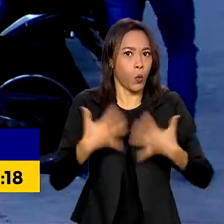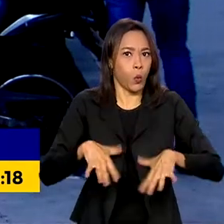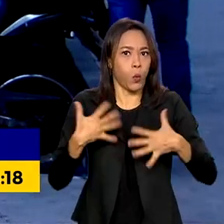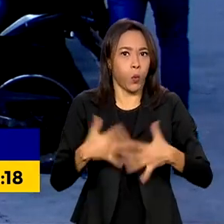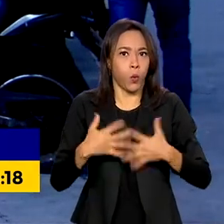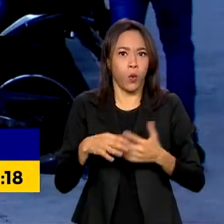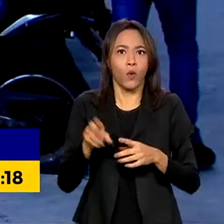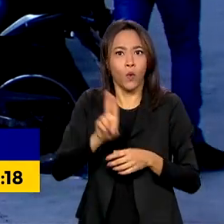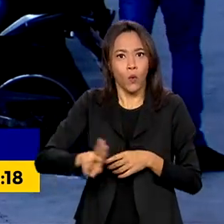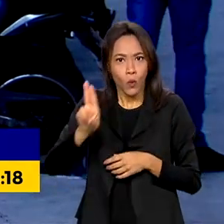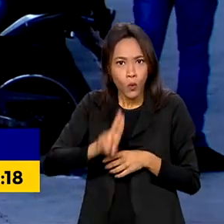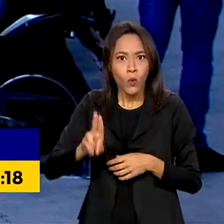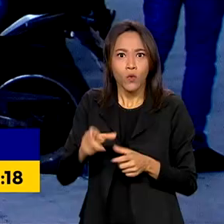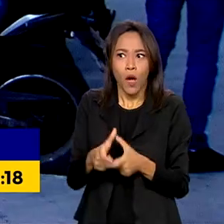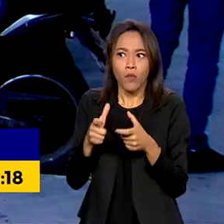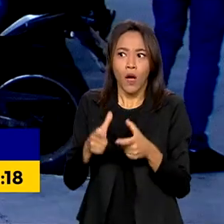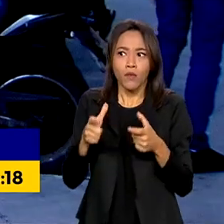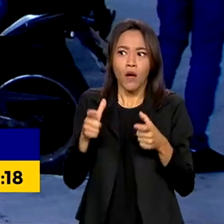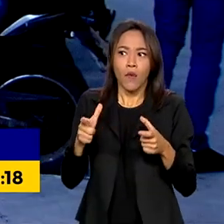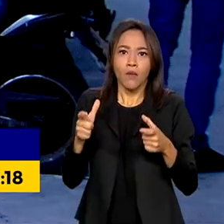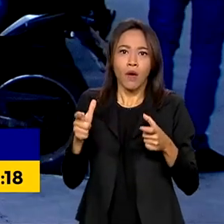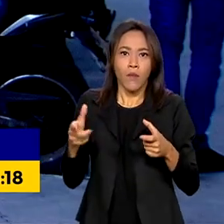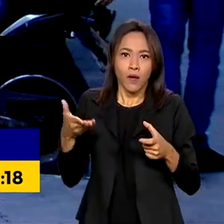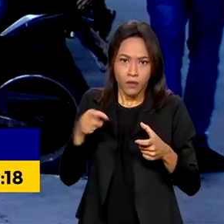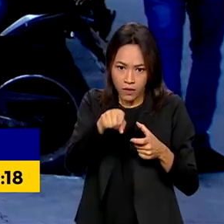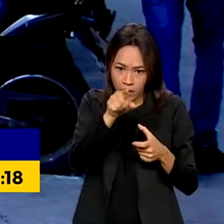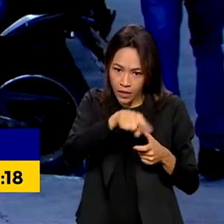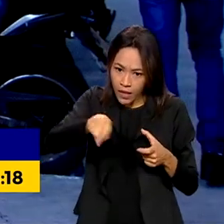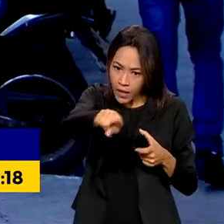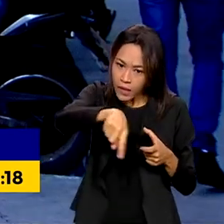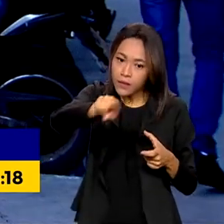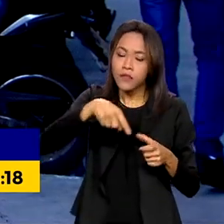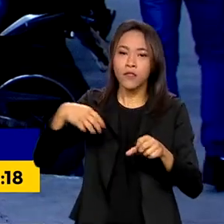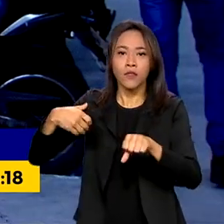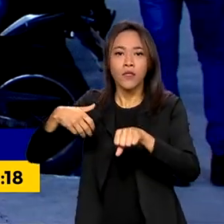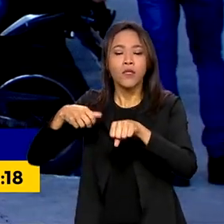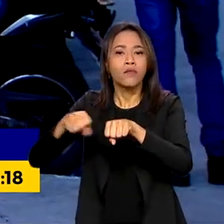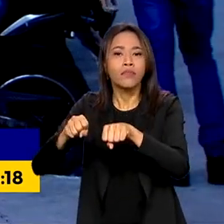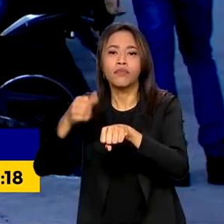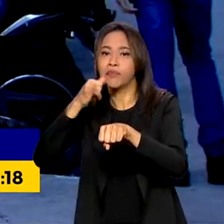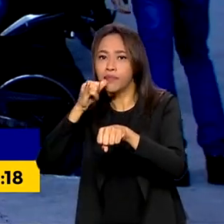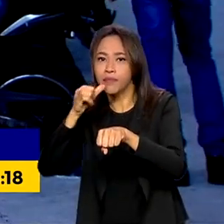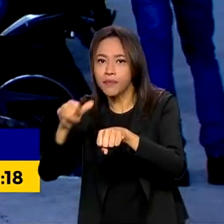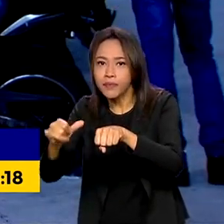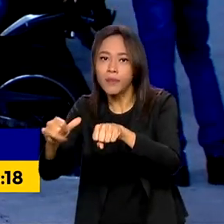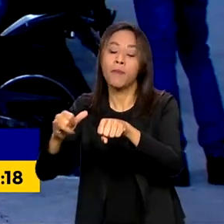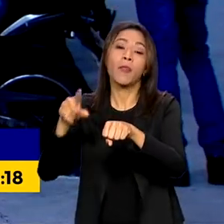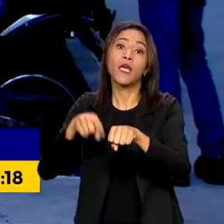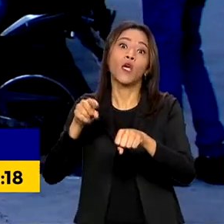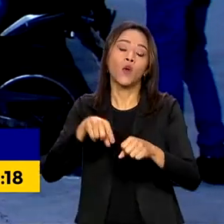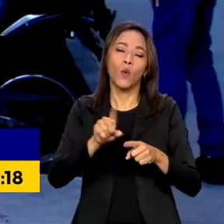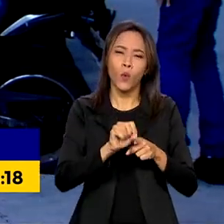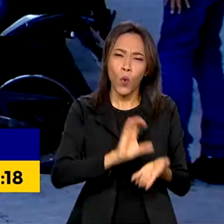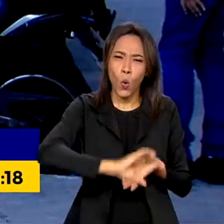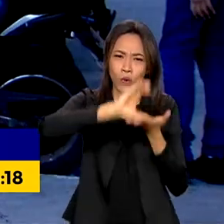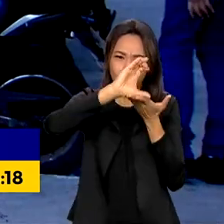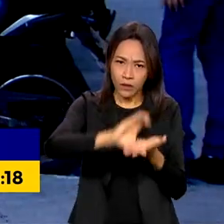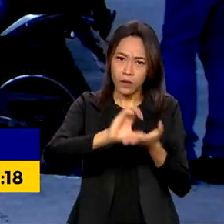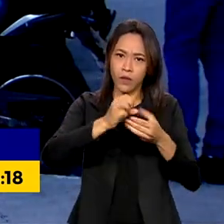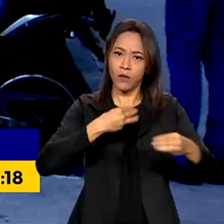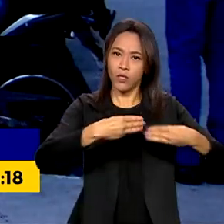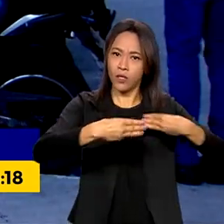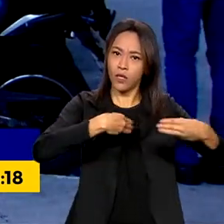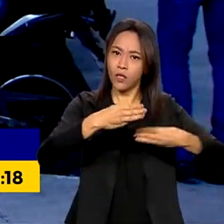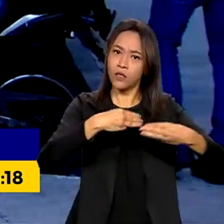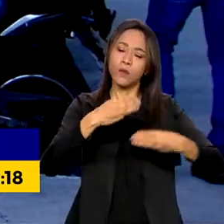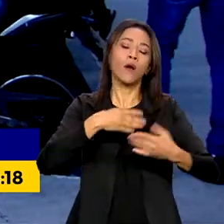circulação desses veículos nas cidades brasileiras fez com que o Conselho Nacional de Trânsito aprovasse uma